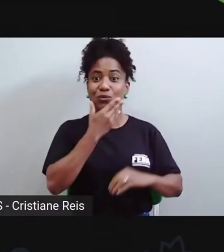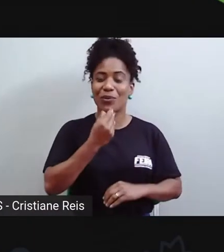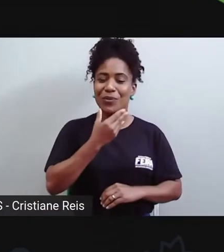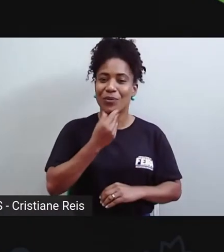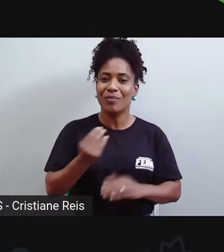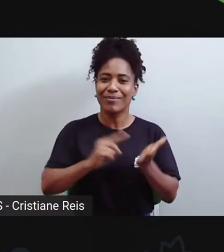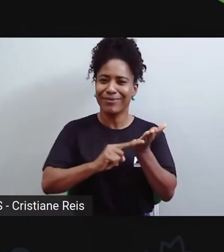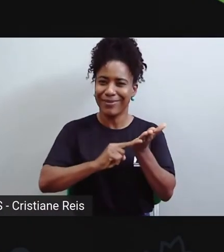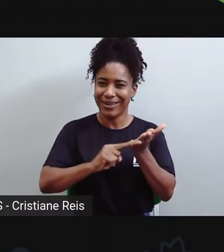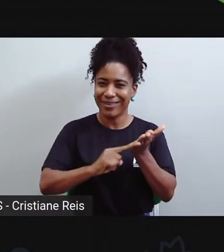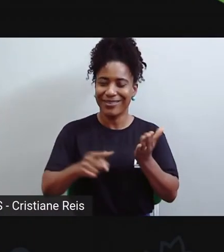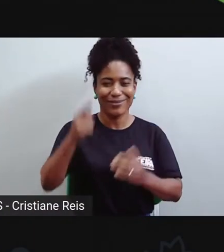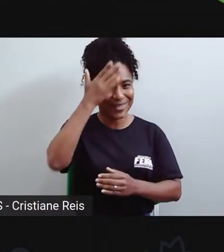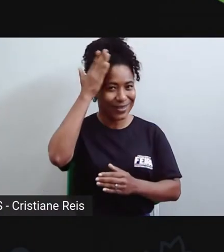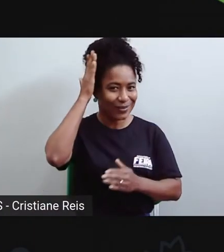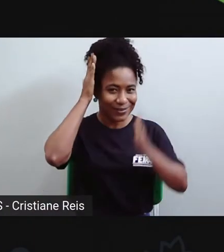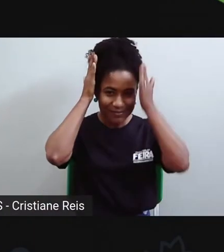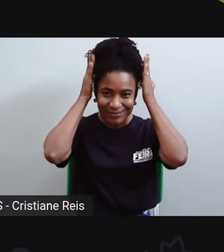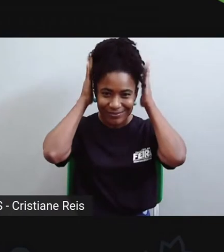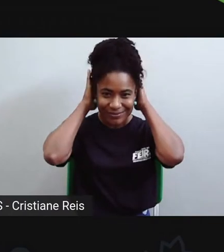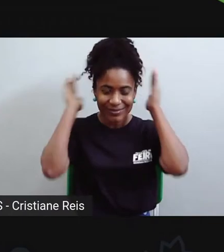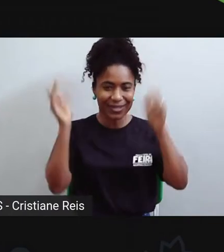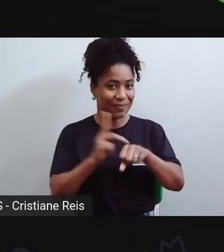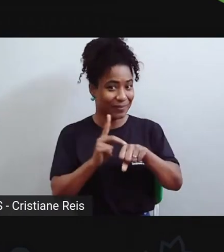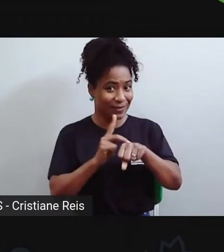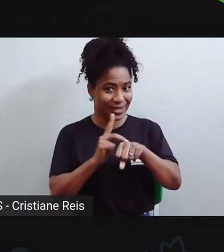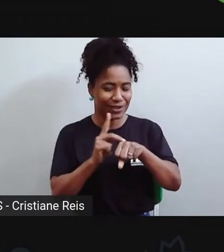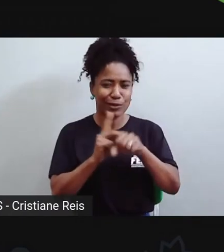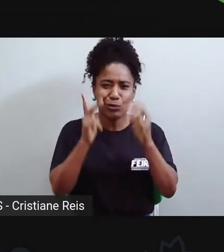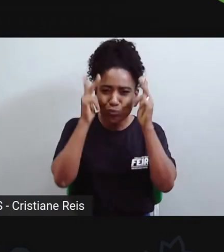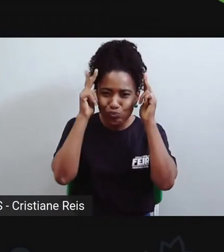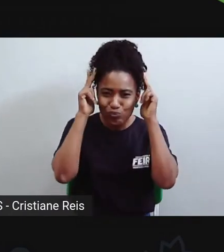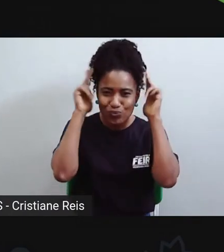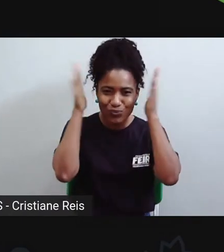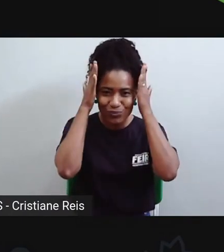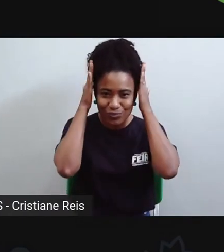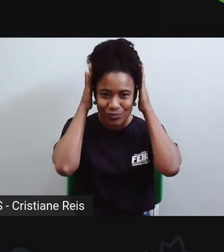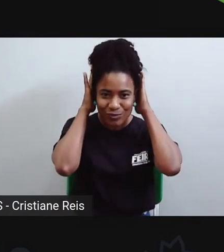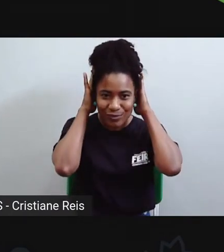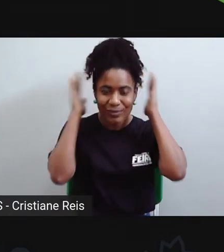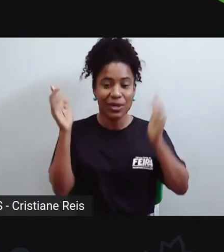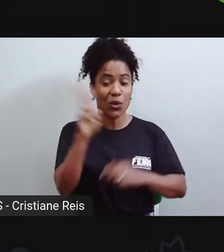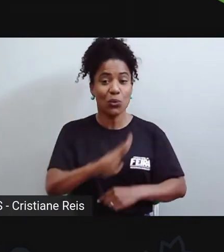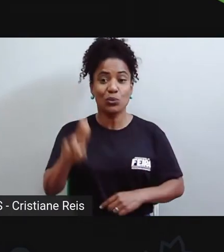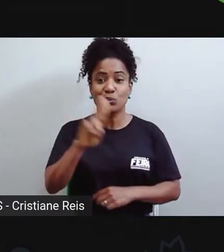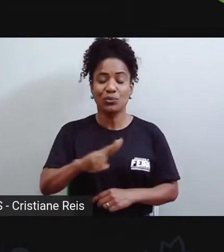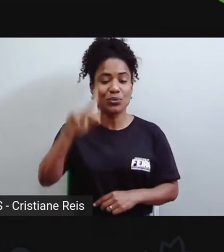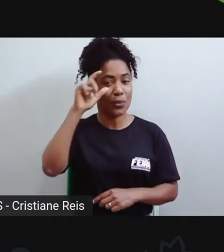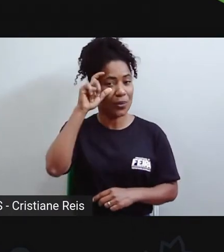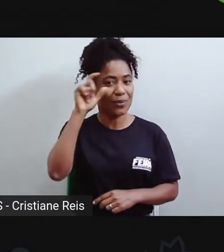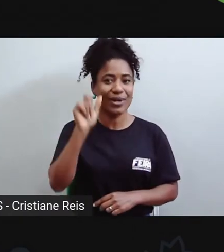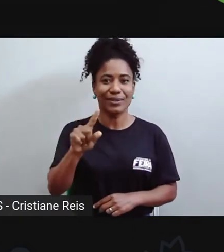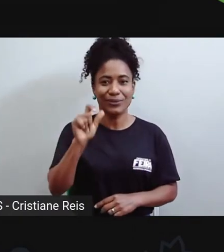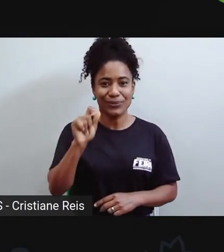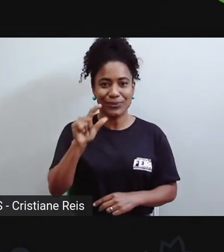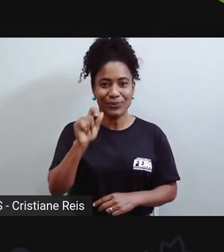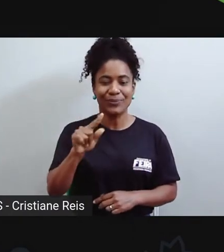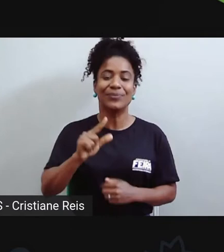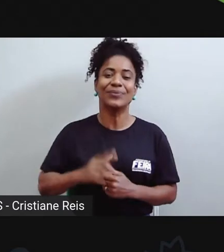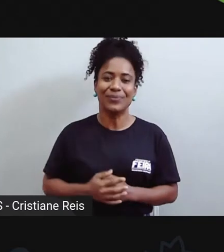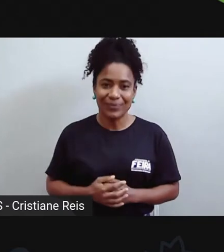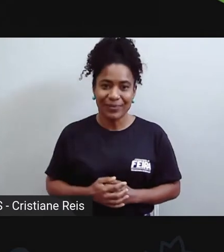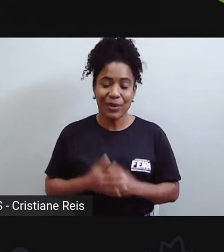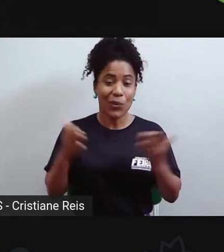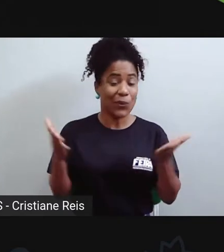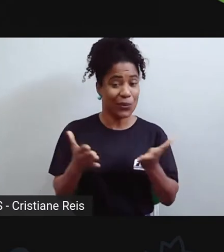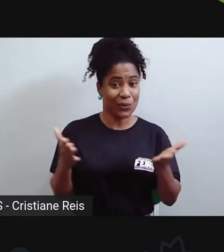branco, meu cabelo é preto, tá cortado curtinho, uso um óculos de armação azul e hoje